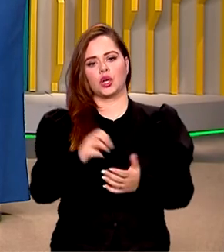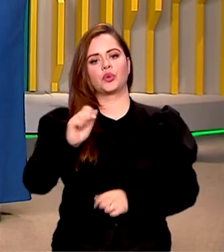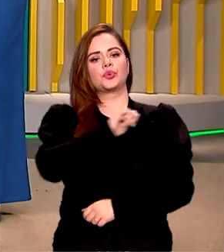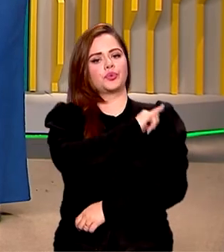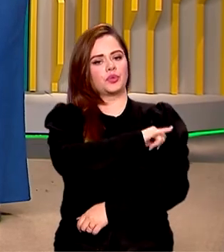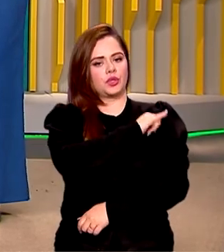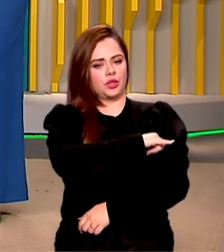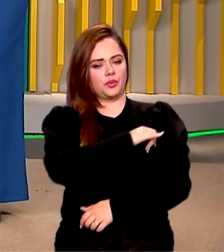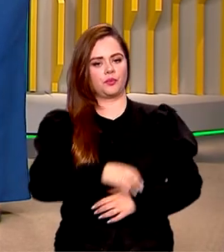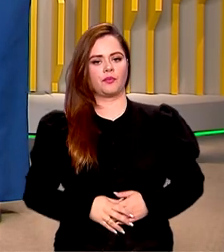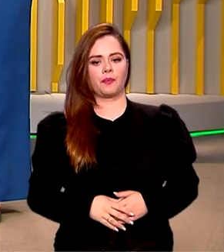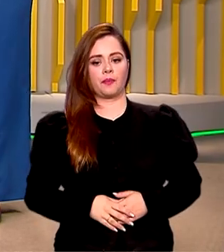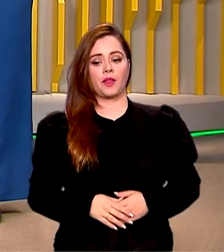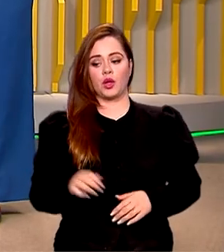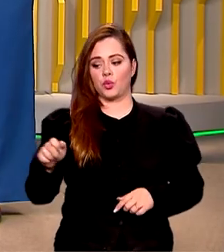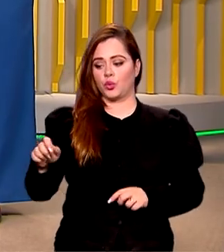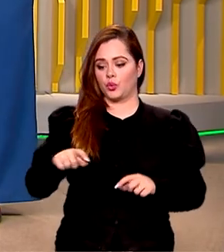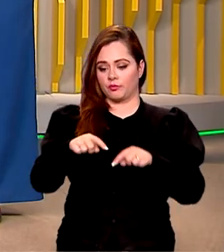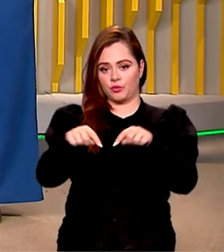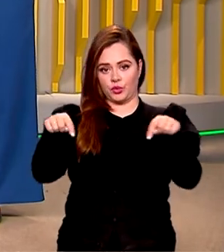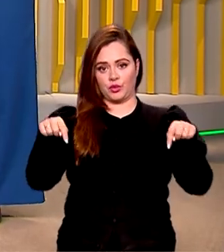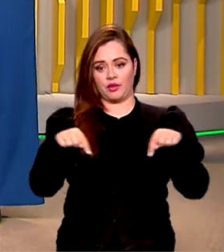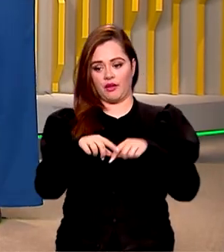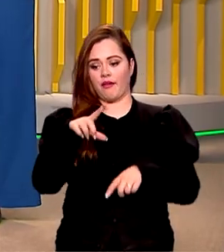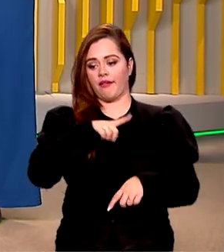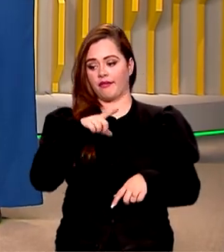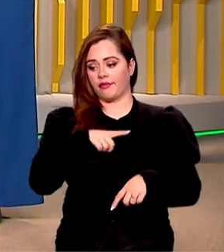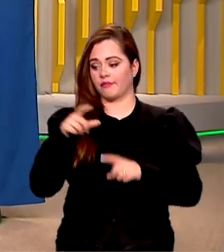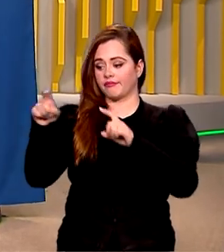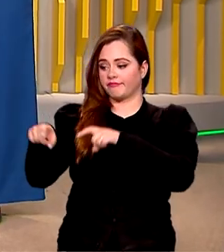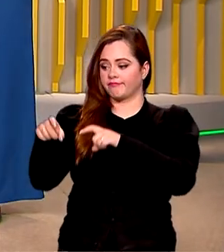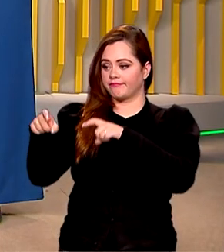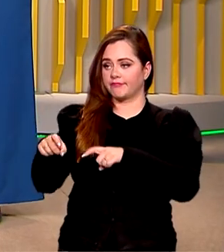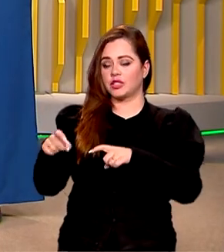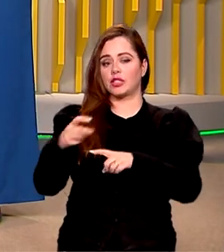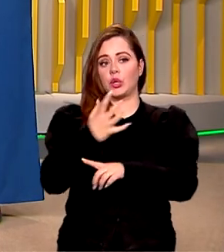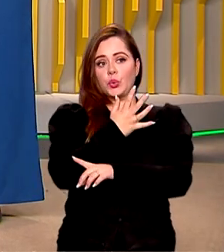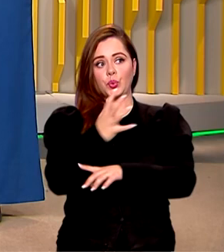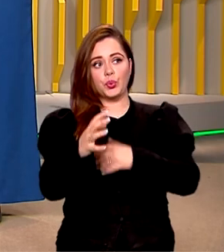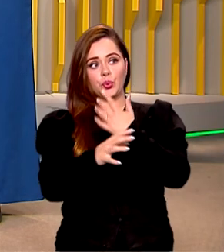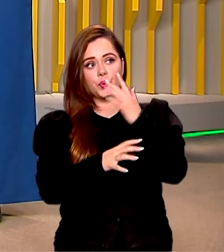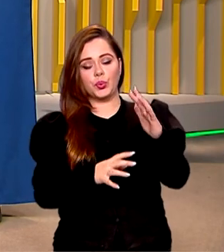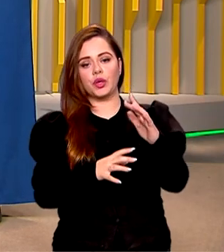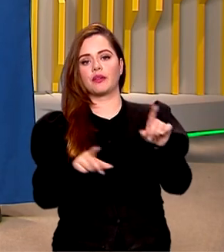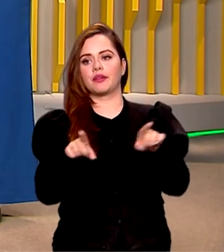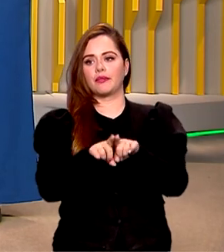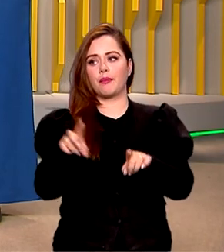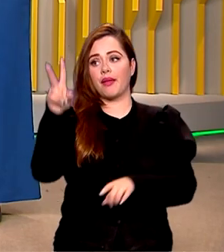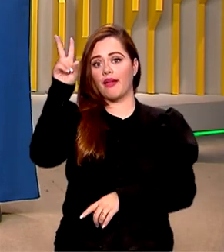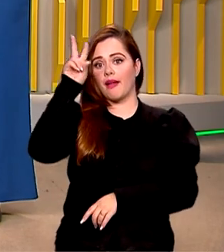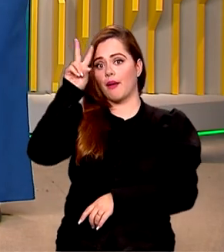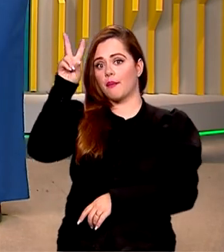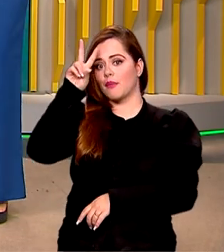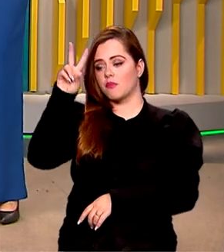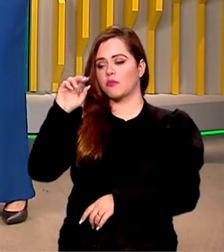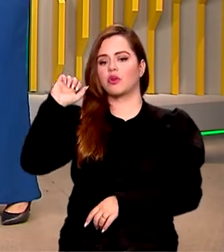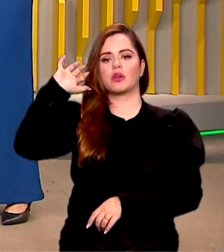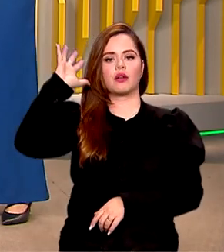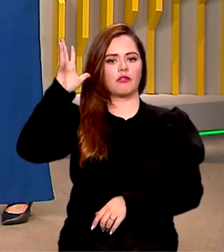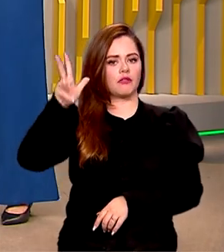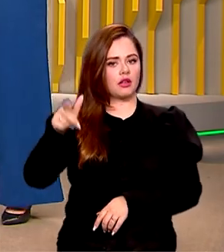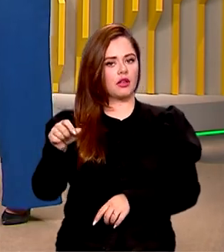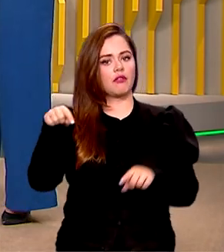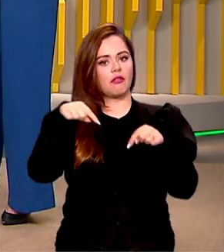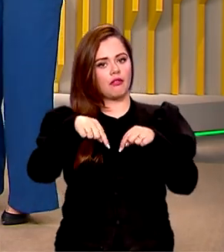A área contém sítios arqueológicos e elementos que representam a memória e a herança africana no Brasil. Quem traz